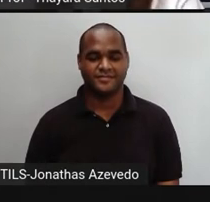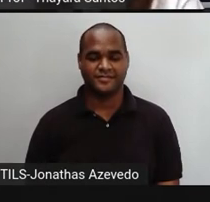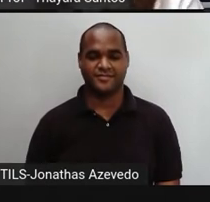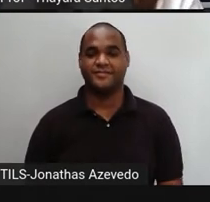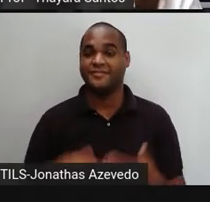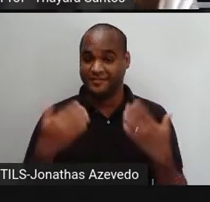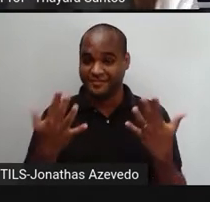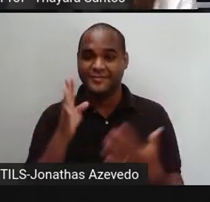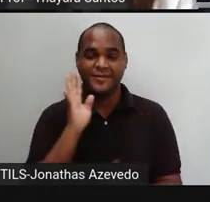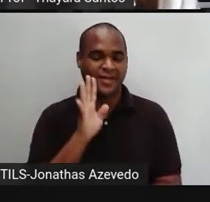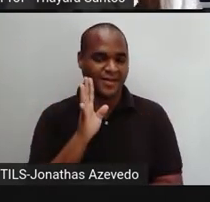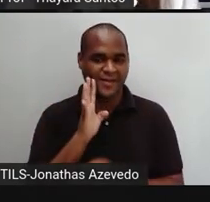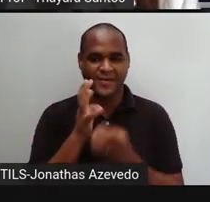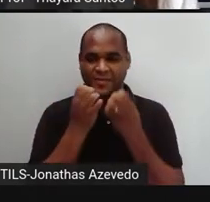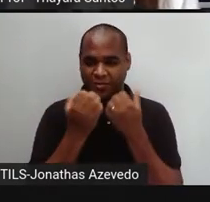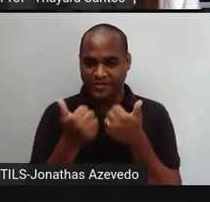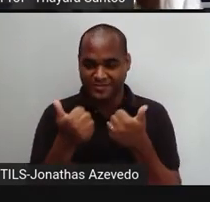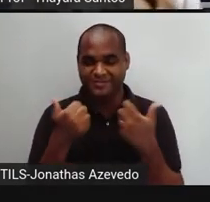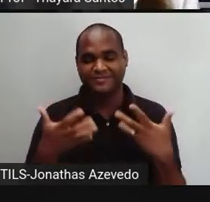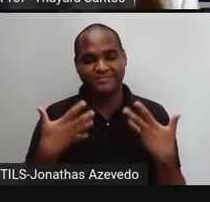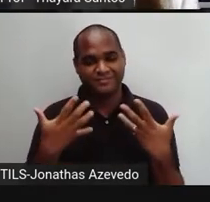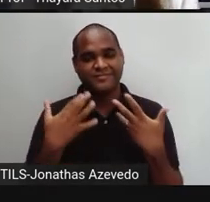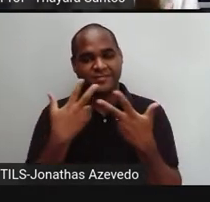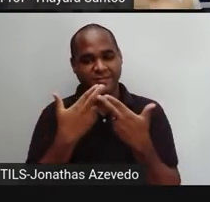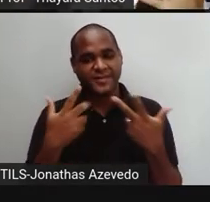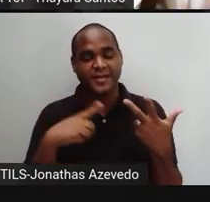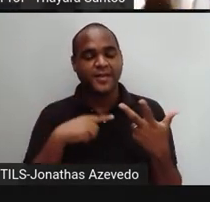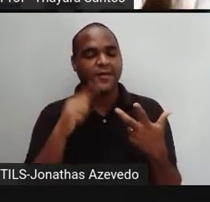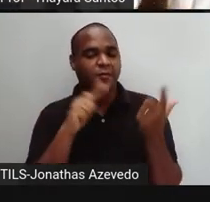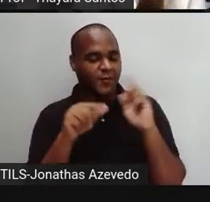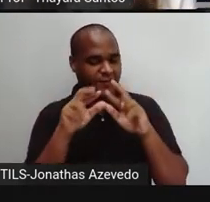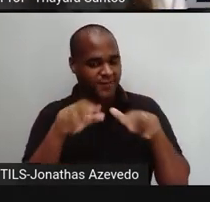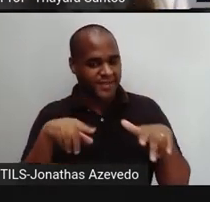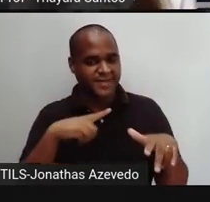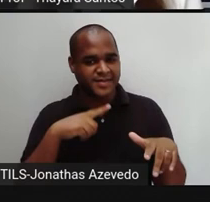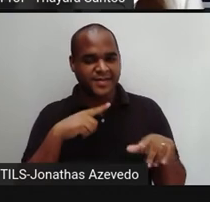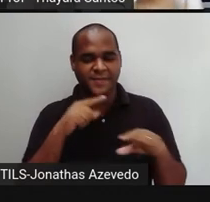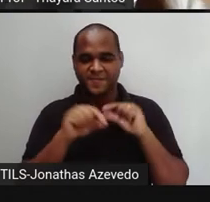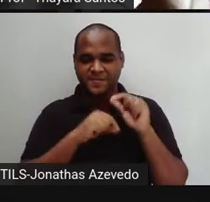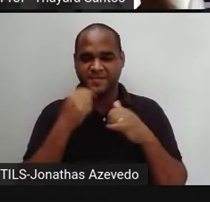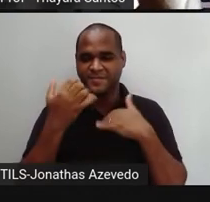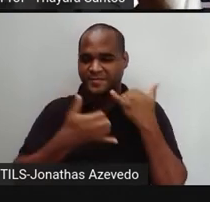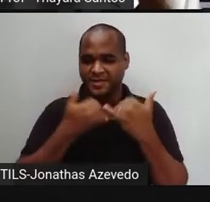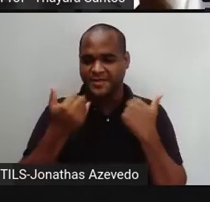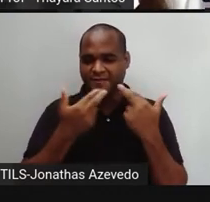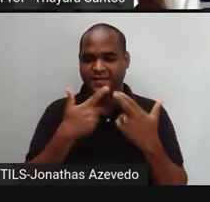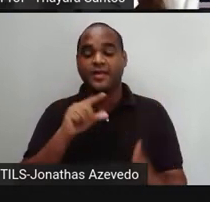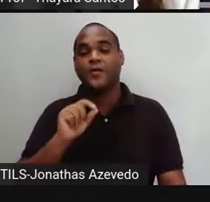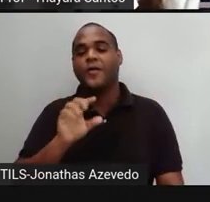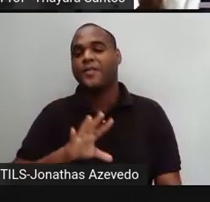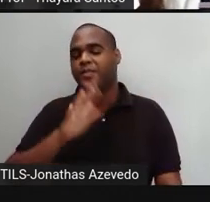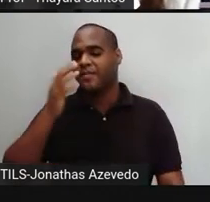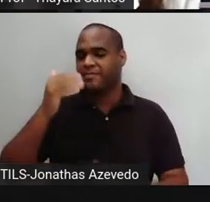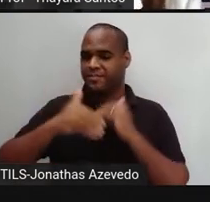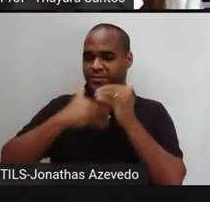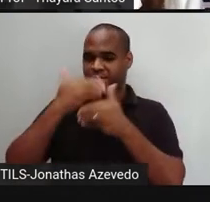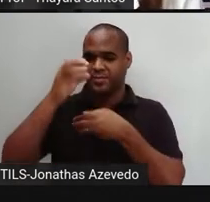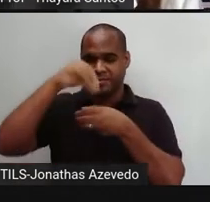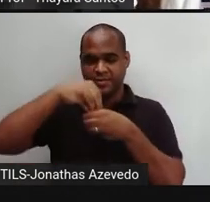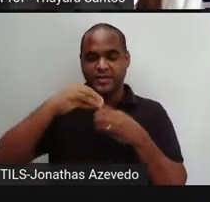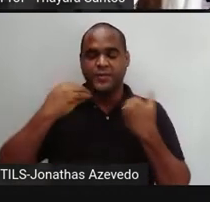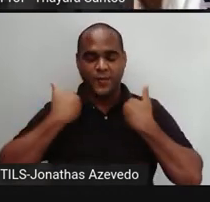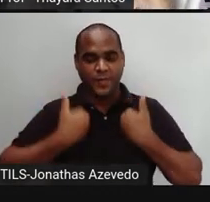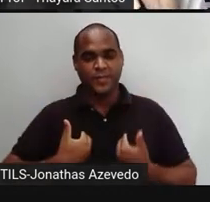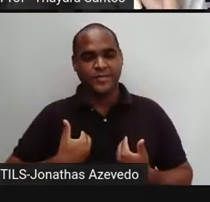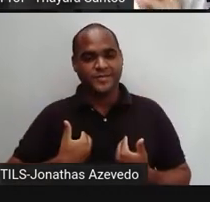Muito legal, né, gente? Essa animação. gente conseguiu ver aí de uma forma bem descontraída como é que acontece todo esse processo dentro do nosso corpo.